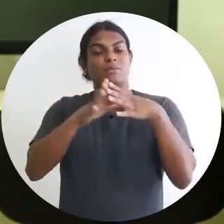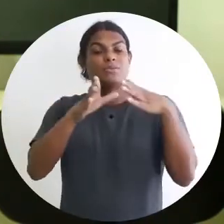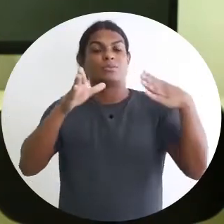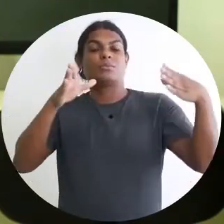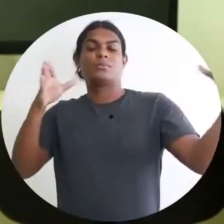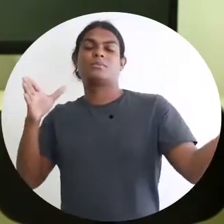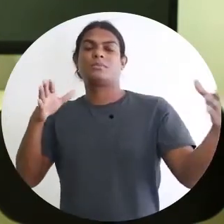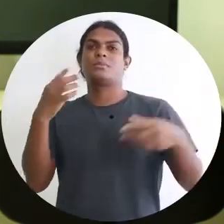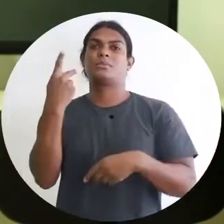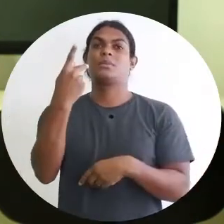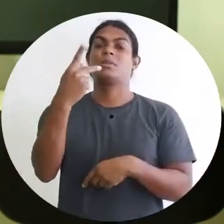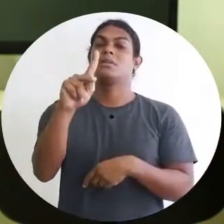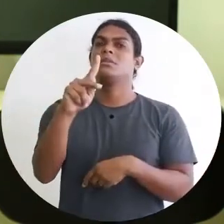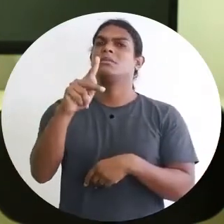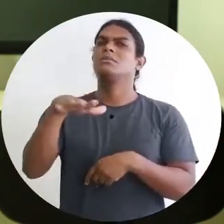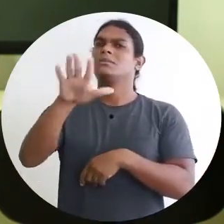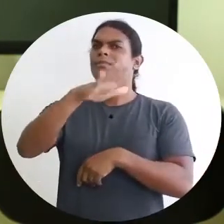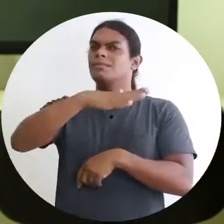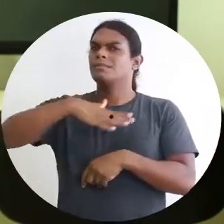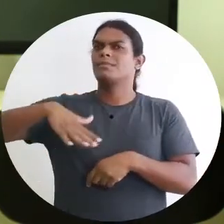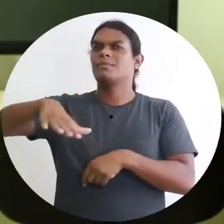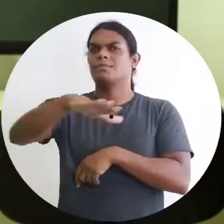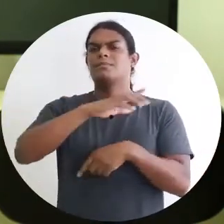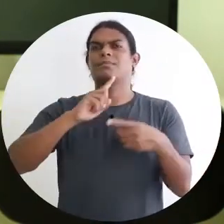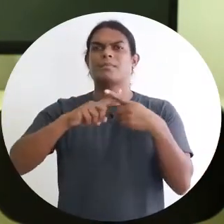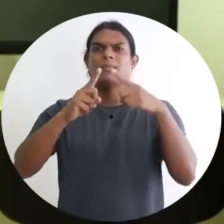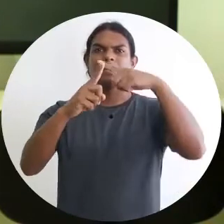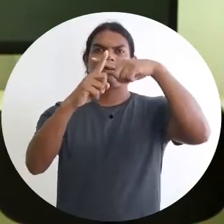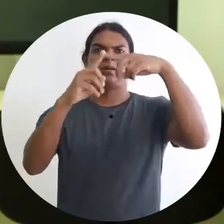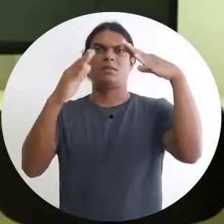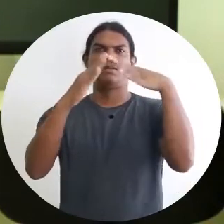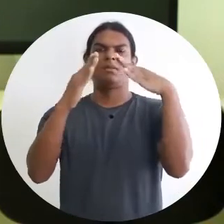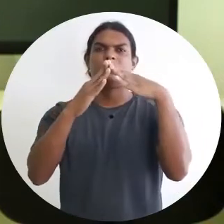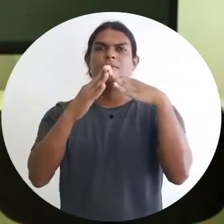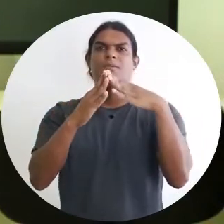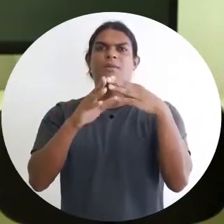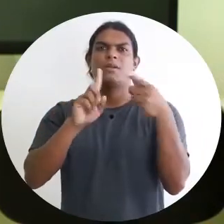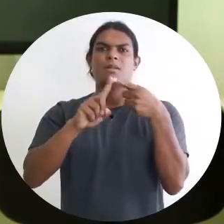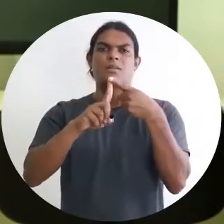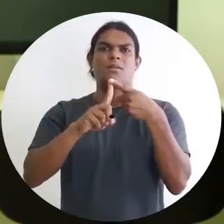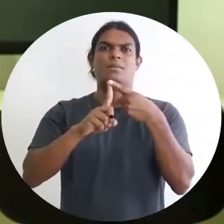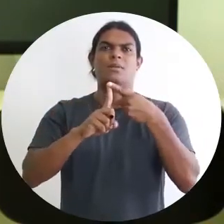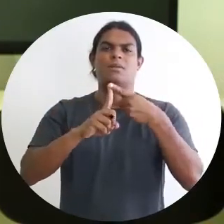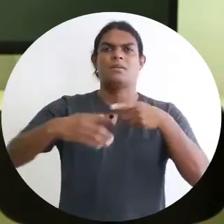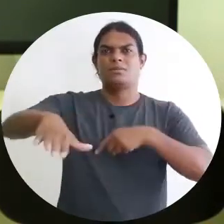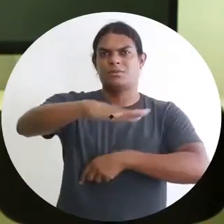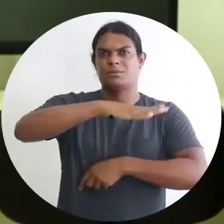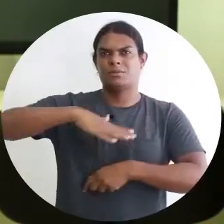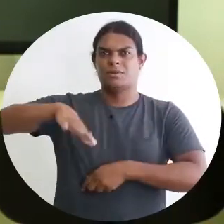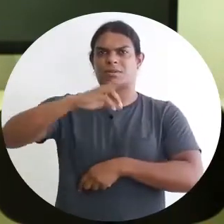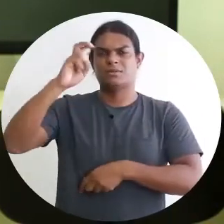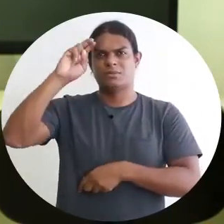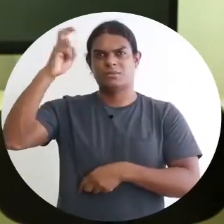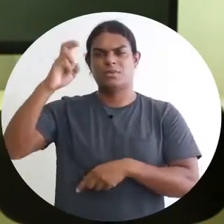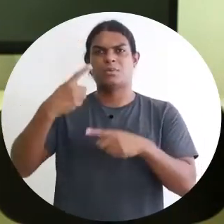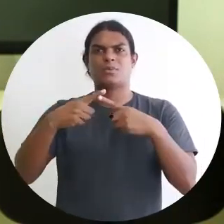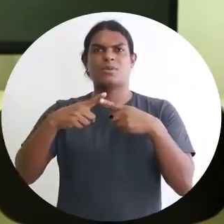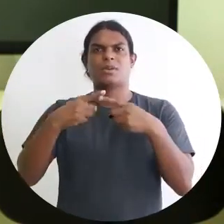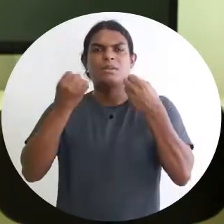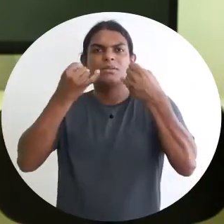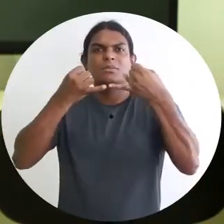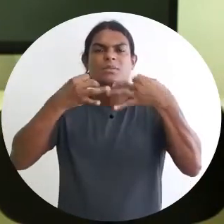região, a igreja, ela é um espaço cultural, ela conta a história da sua cidade, da fundação da sua cidade, dos